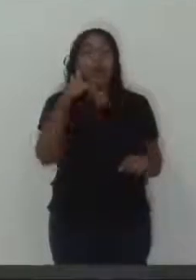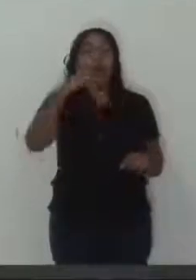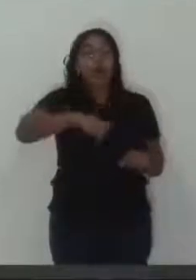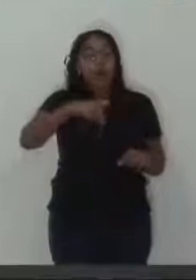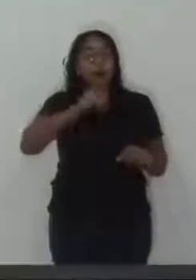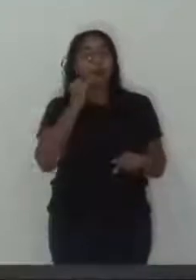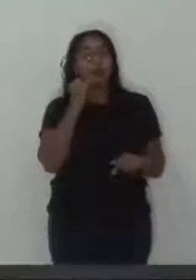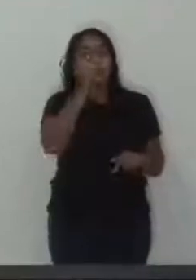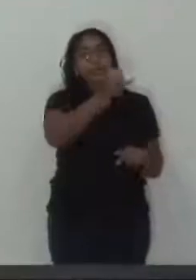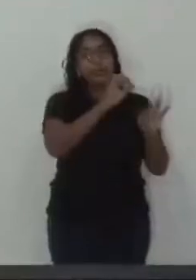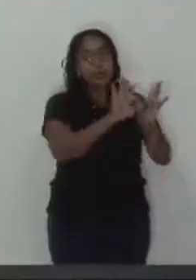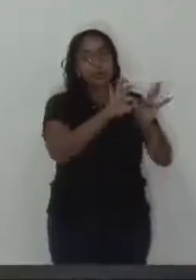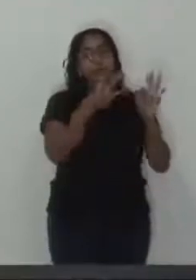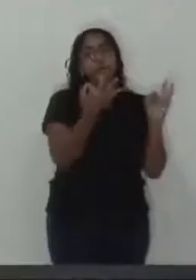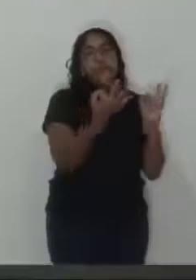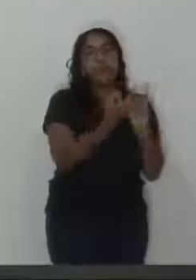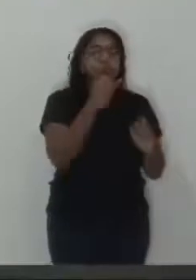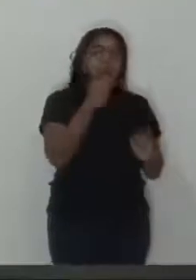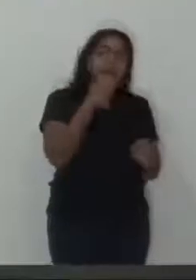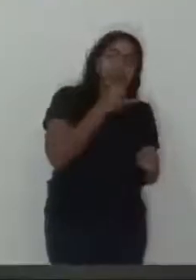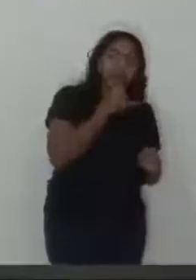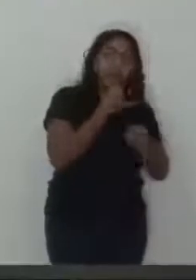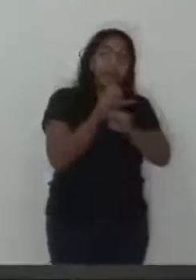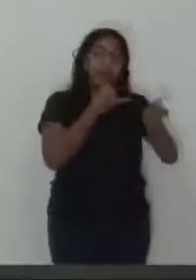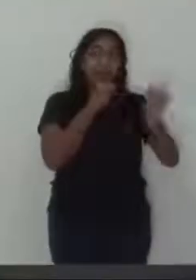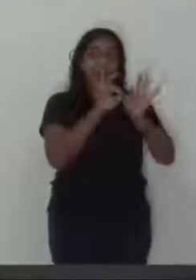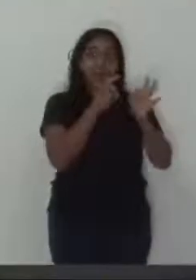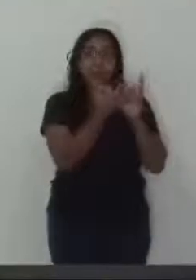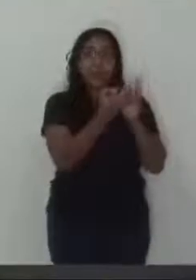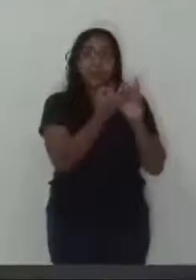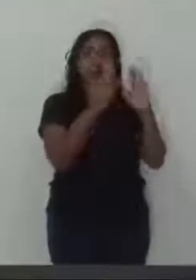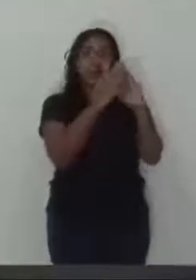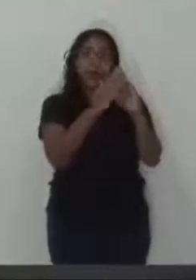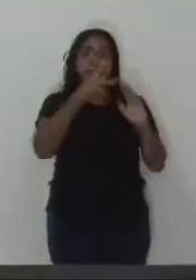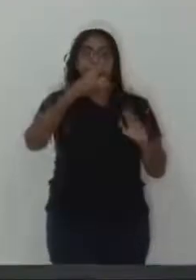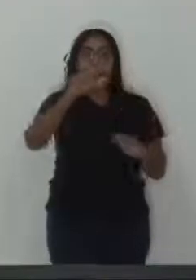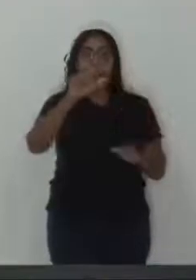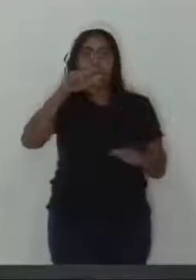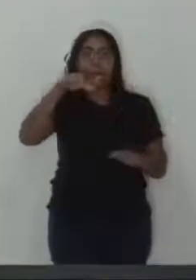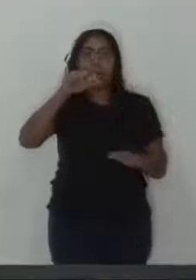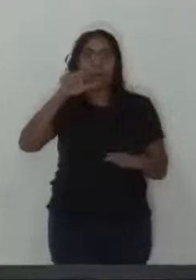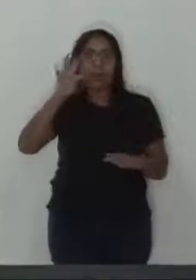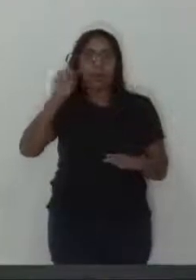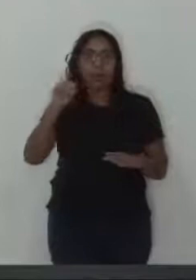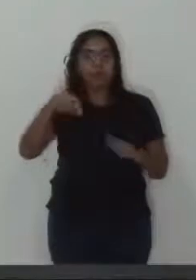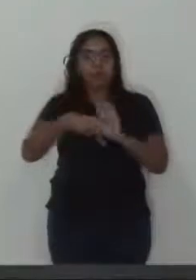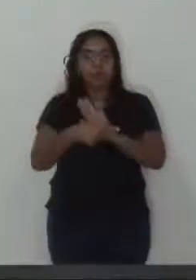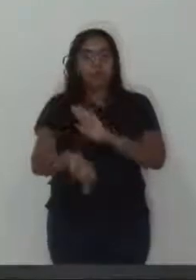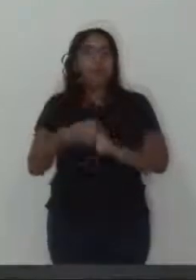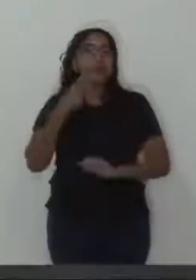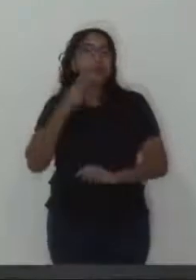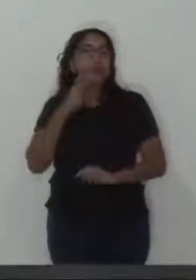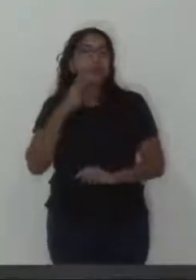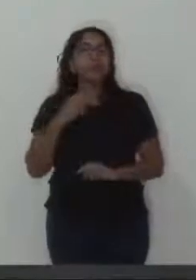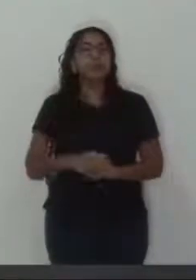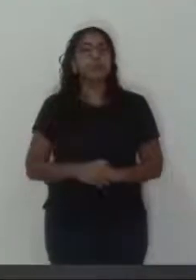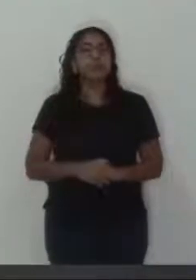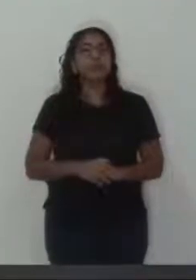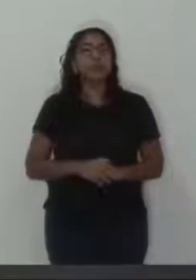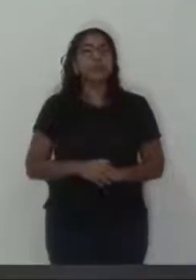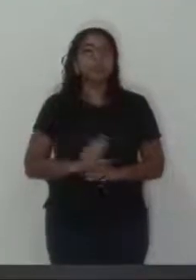casas de lei, ser dado ciência à família lutada, residente da Rua Manaus, 248 Planalto, Vinheta de São Paulo. Por enquanto é só, senhor presidente, encaminhe-se.